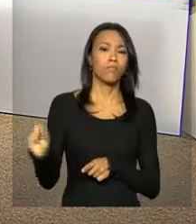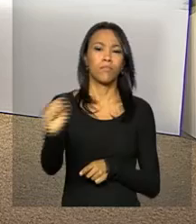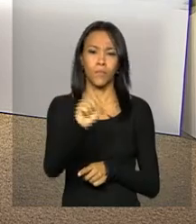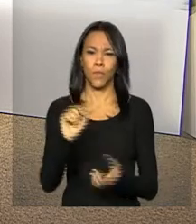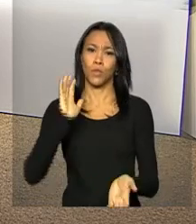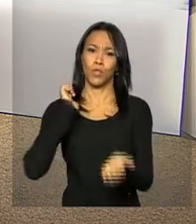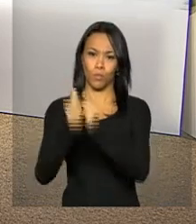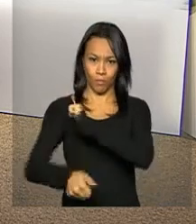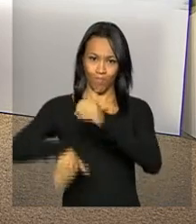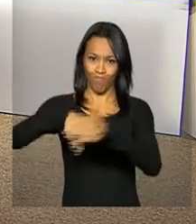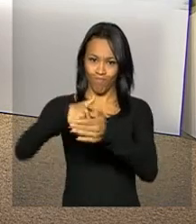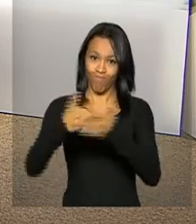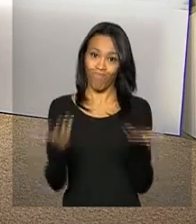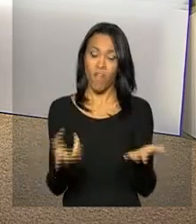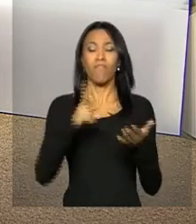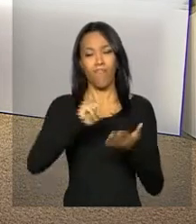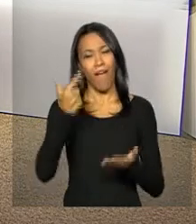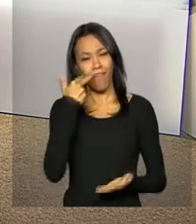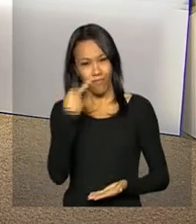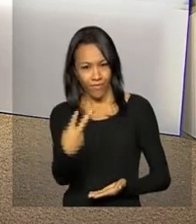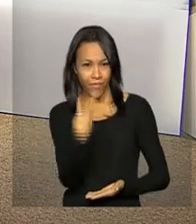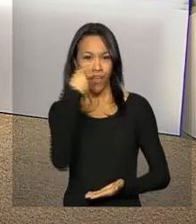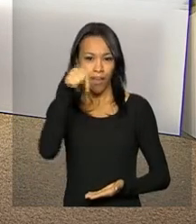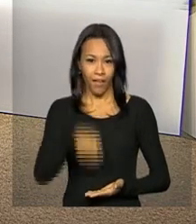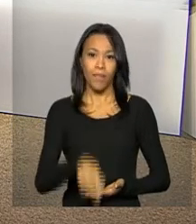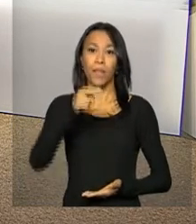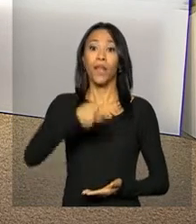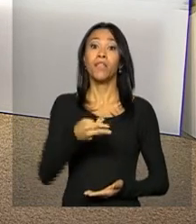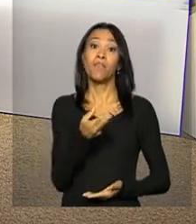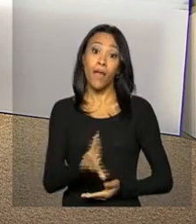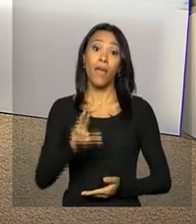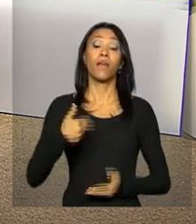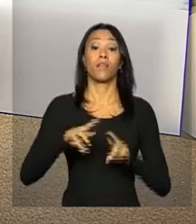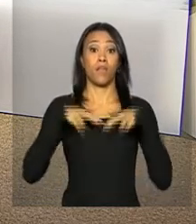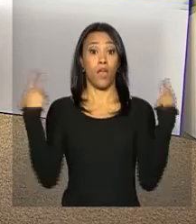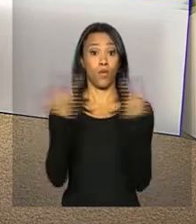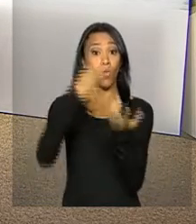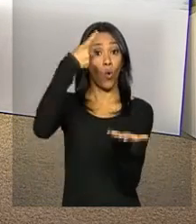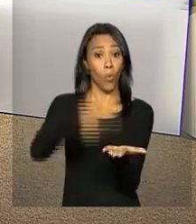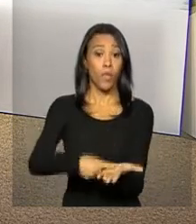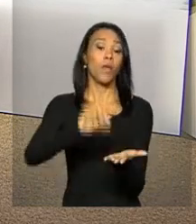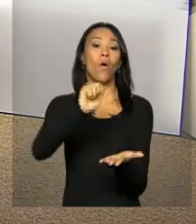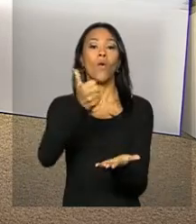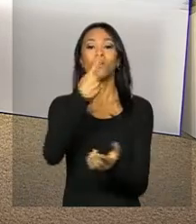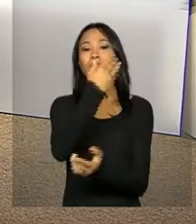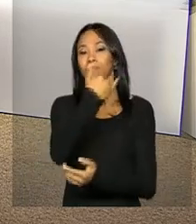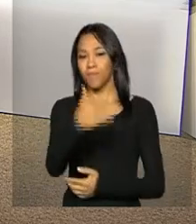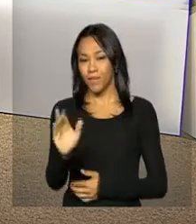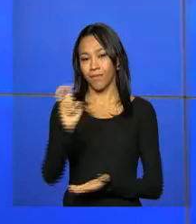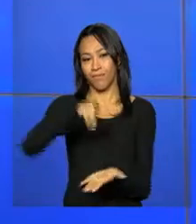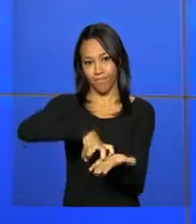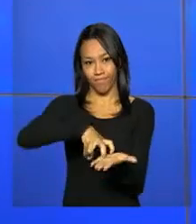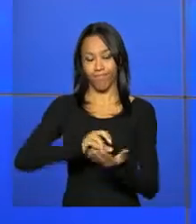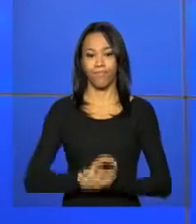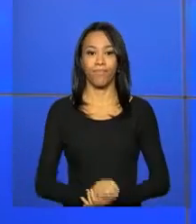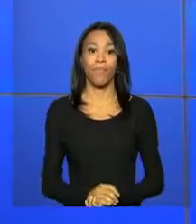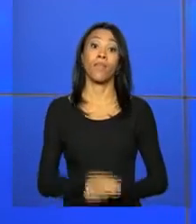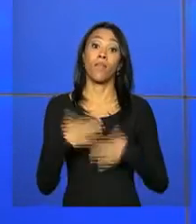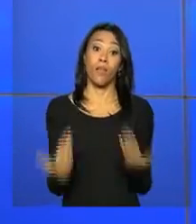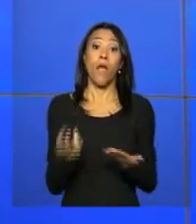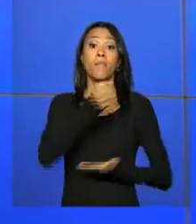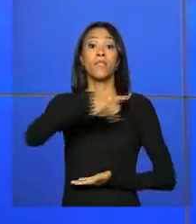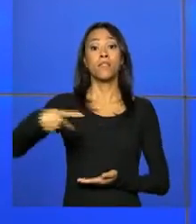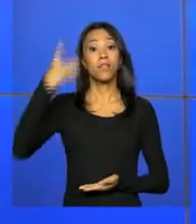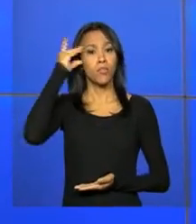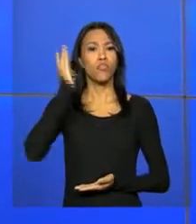profissional e você vai acompanhar tudo ao vivo aqui pela NBR. A cerimônia está marcada para as 11h30 da manhã. A presidenta